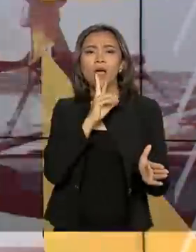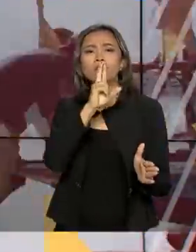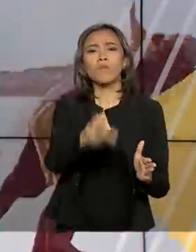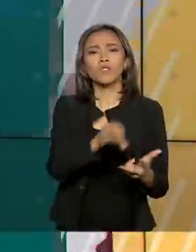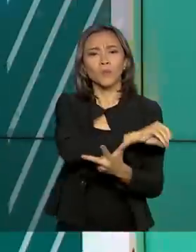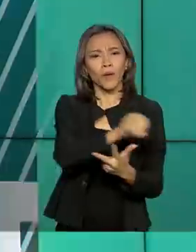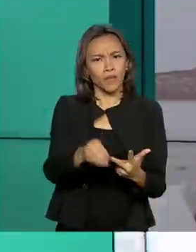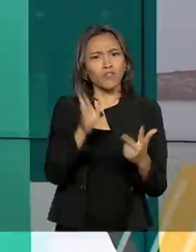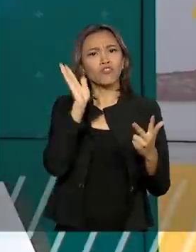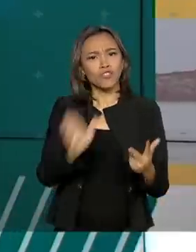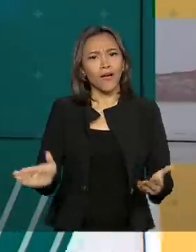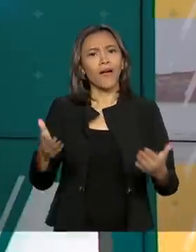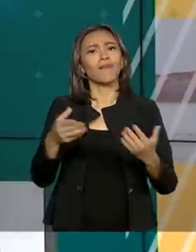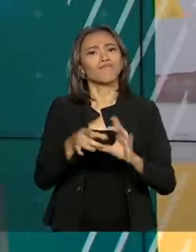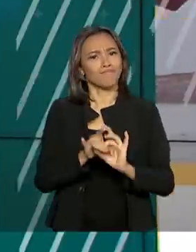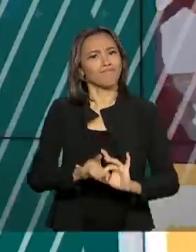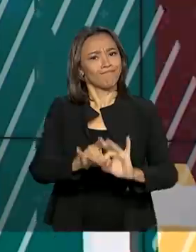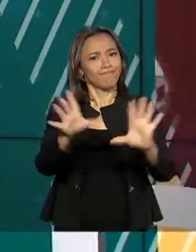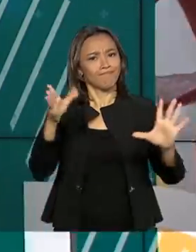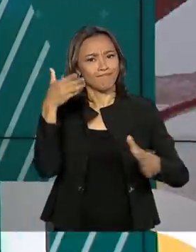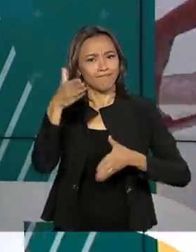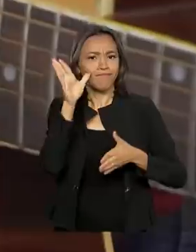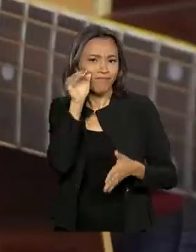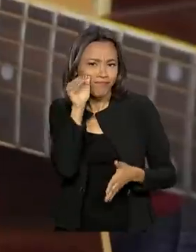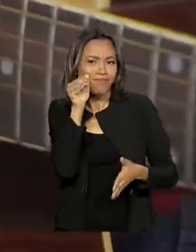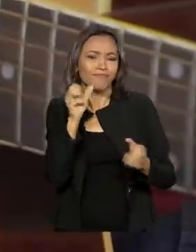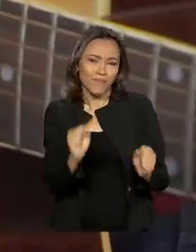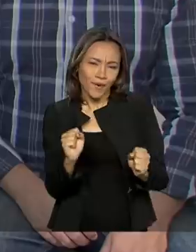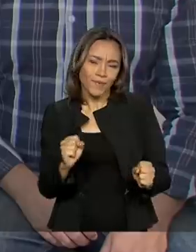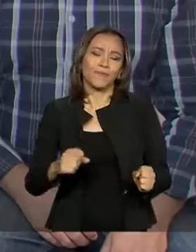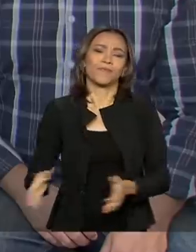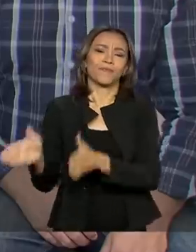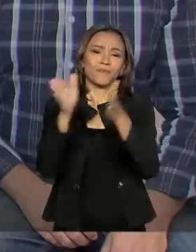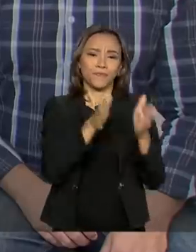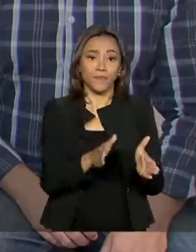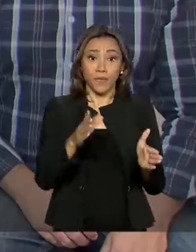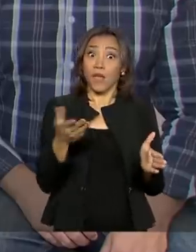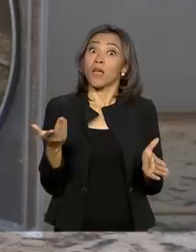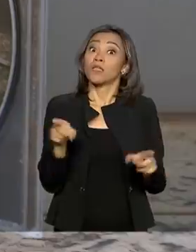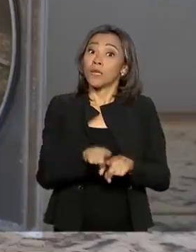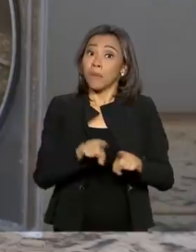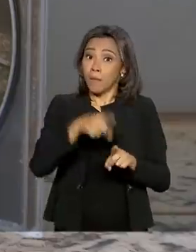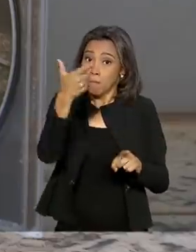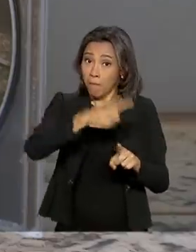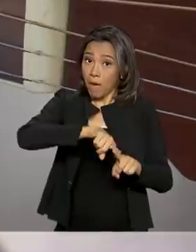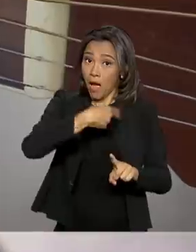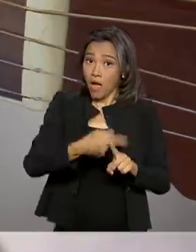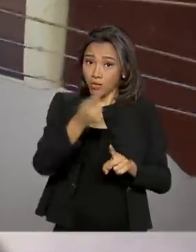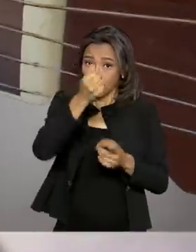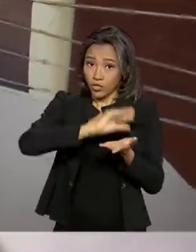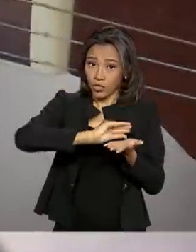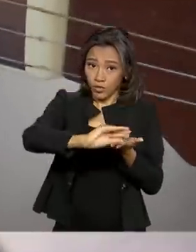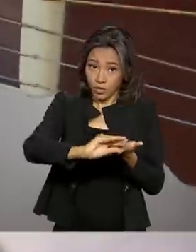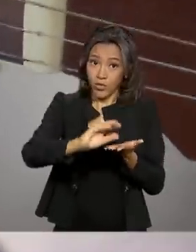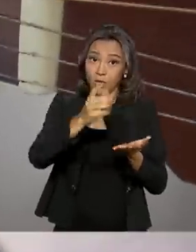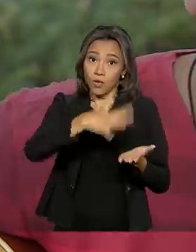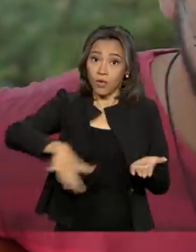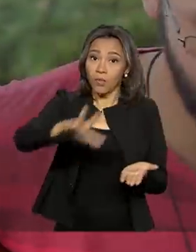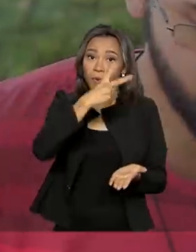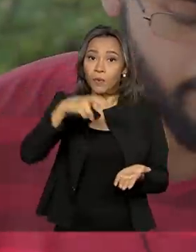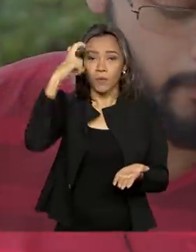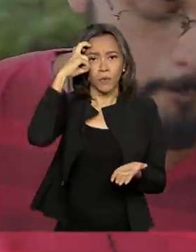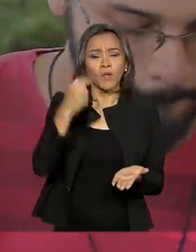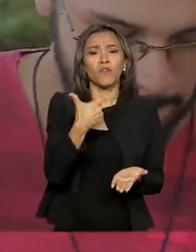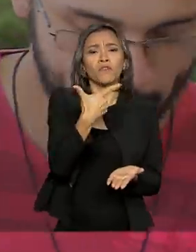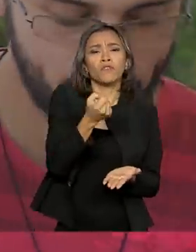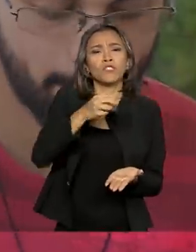está disponível para os estudantes. E veja também, mais dinheiro para a cultura. 20 milhões de reais vão